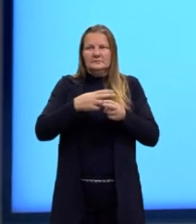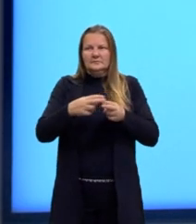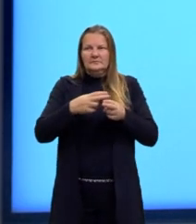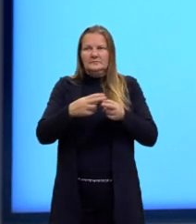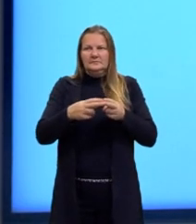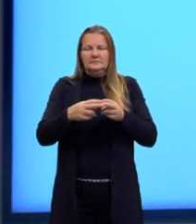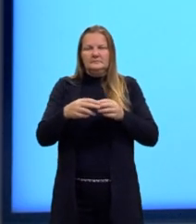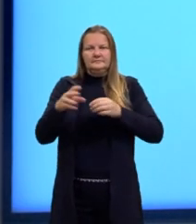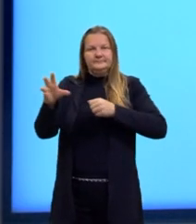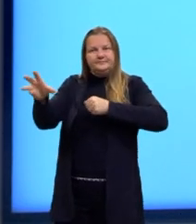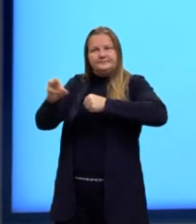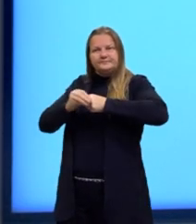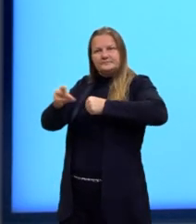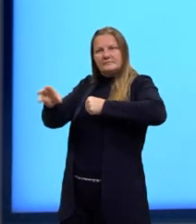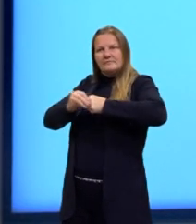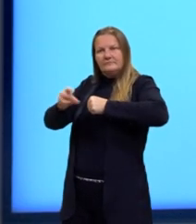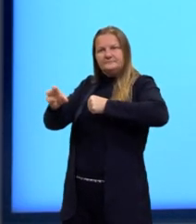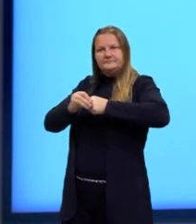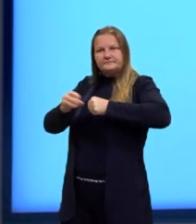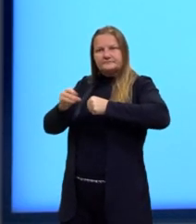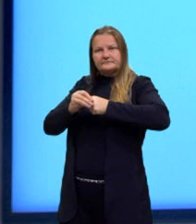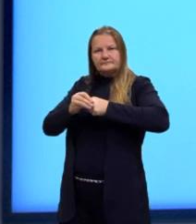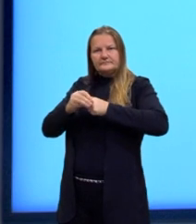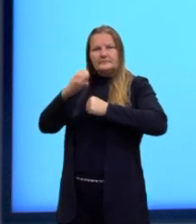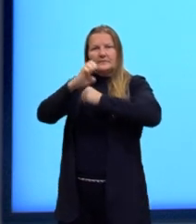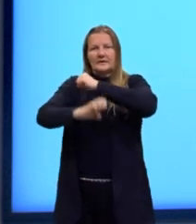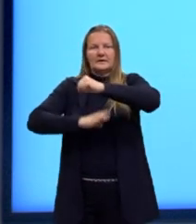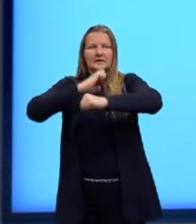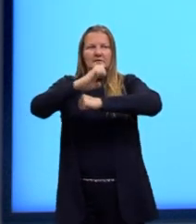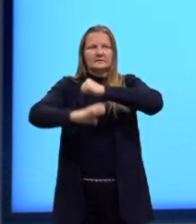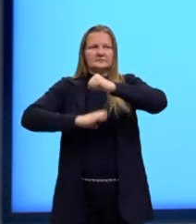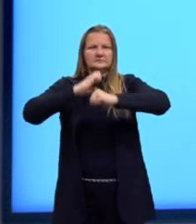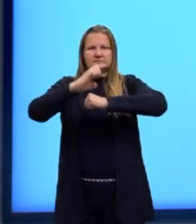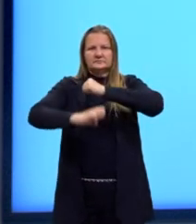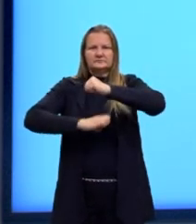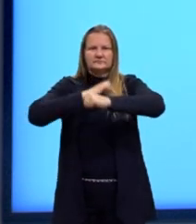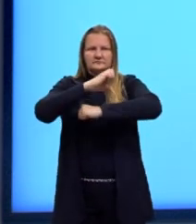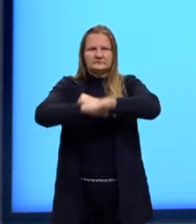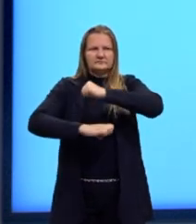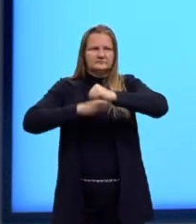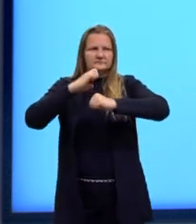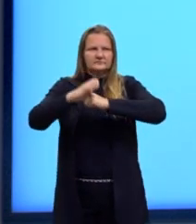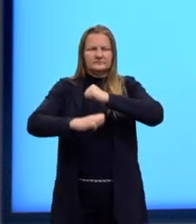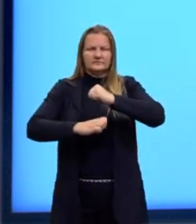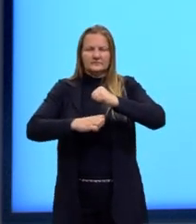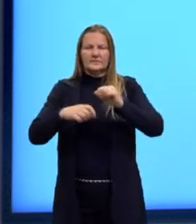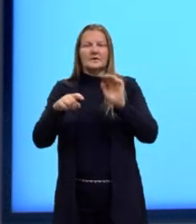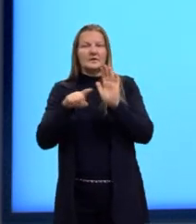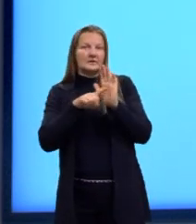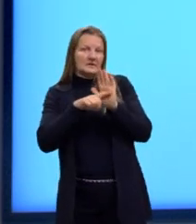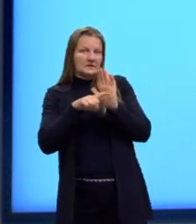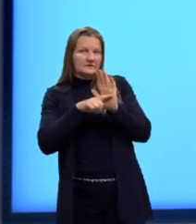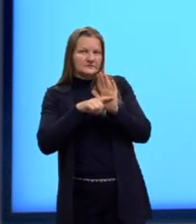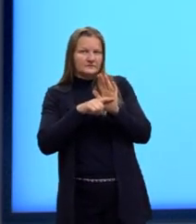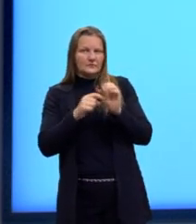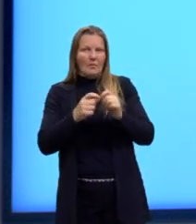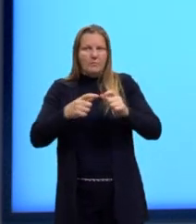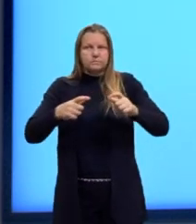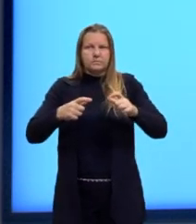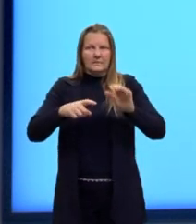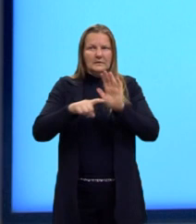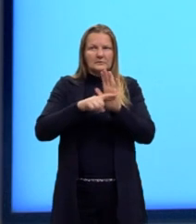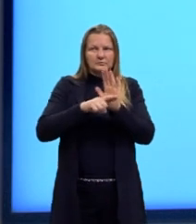adicionar elétrons, né? O que que vai acontecer? Ele vai ficar carregado negativamente,